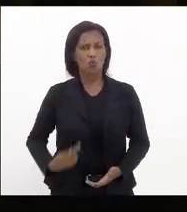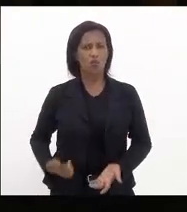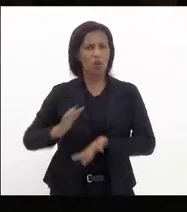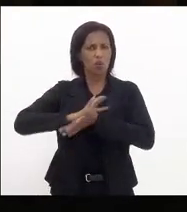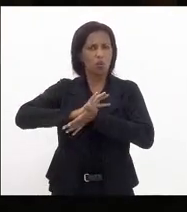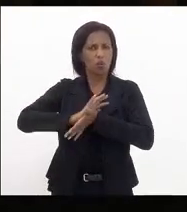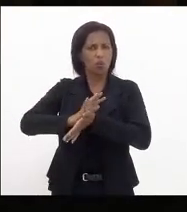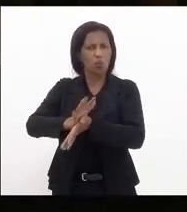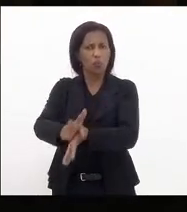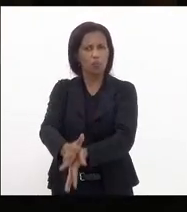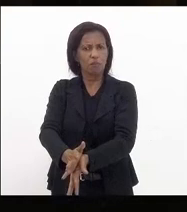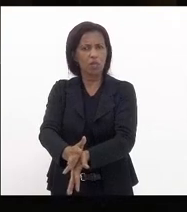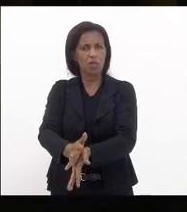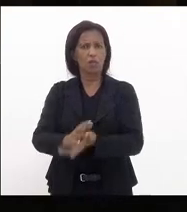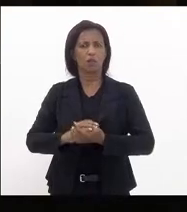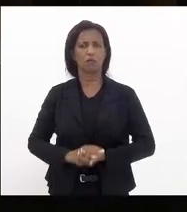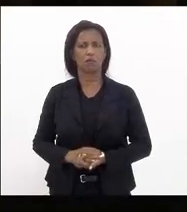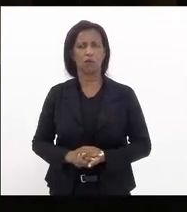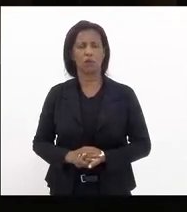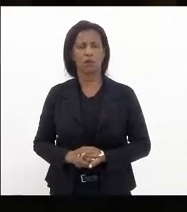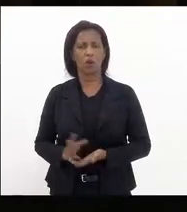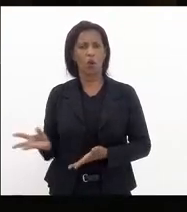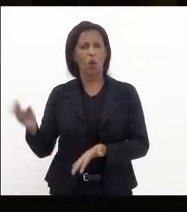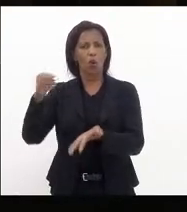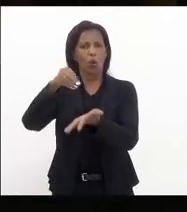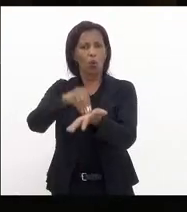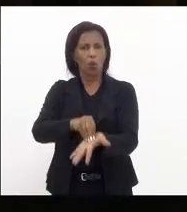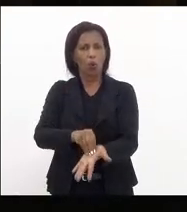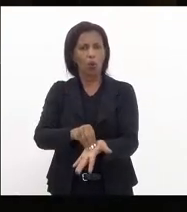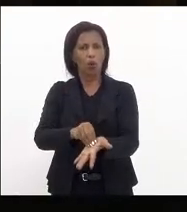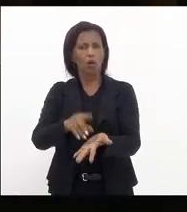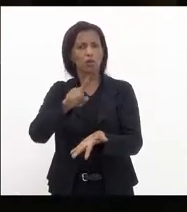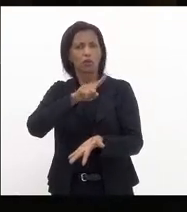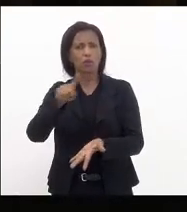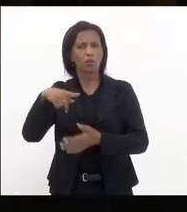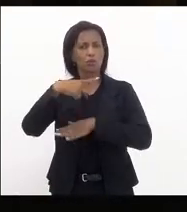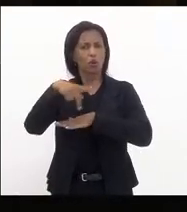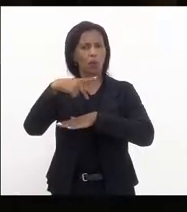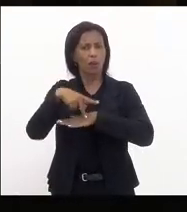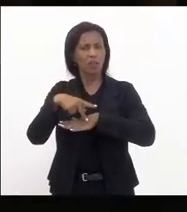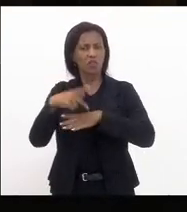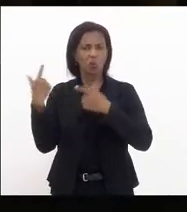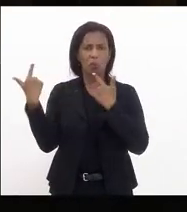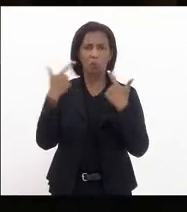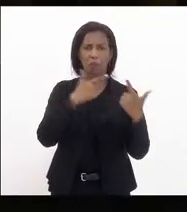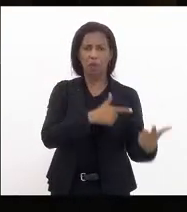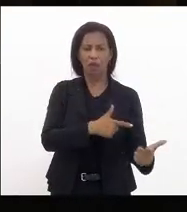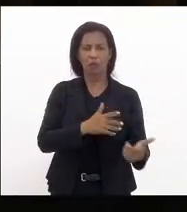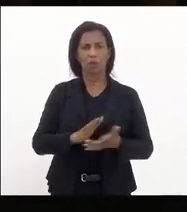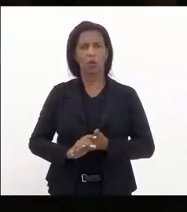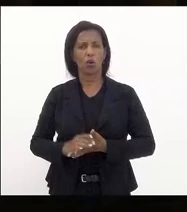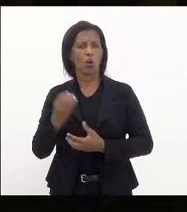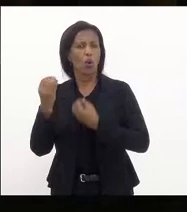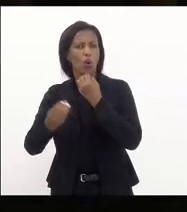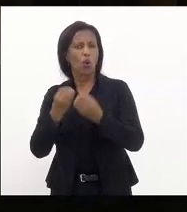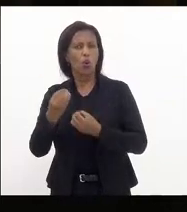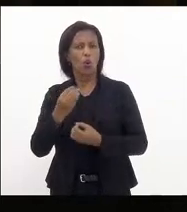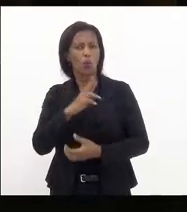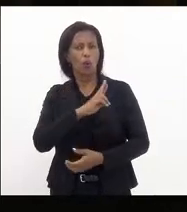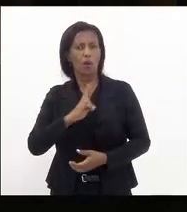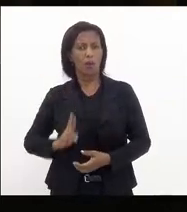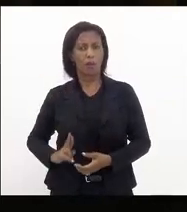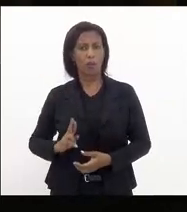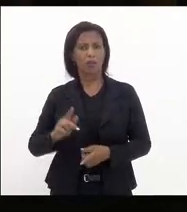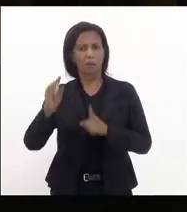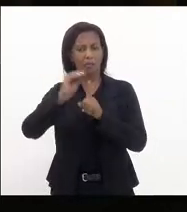mundialmente colocando não só o país como chacota como a republiqueta